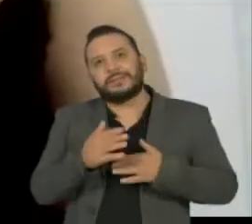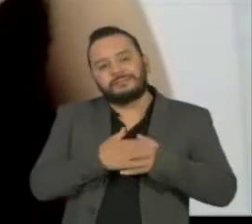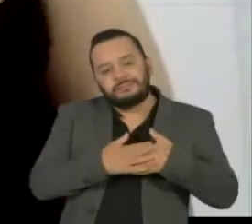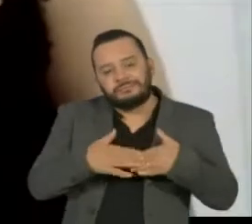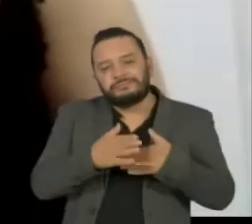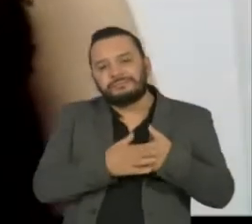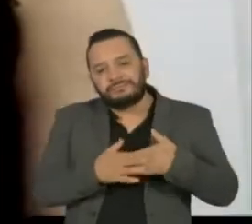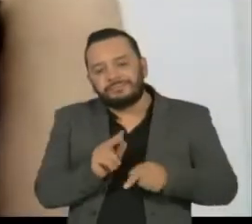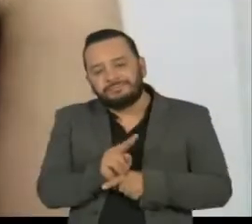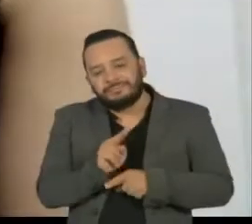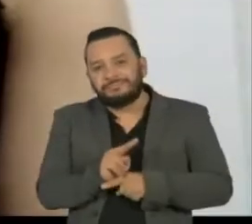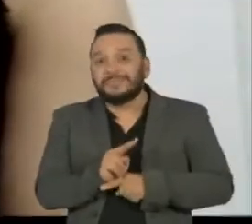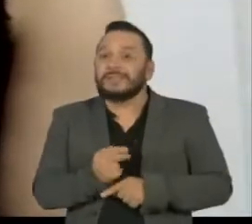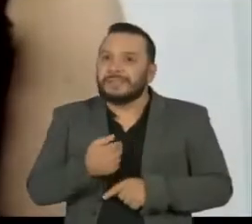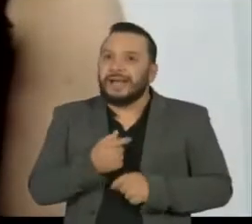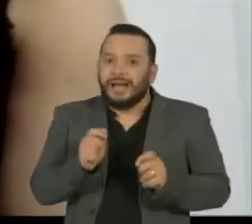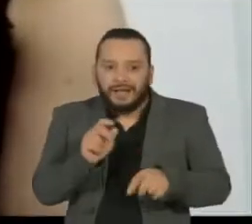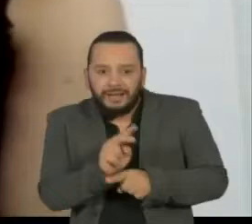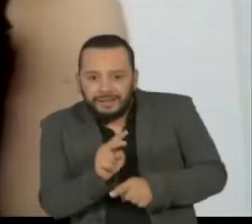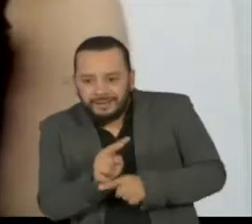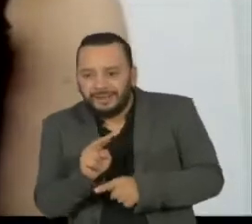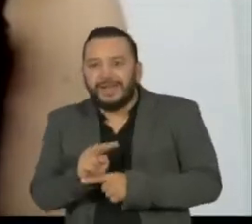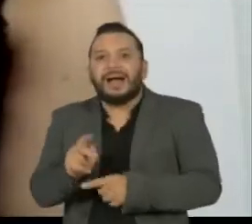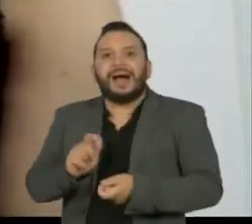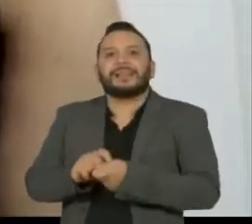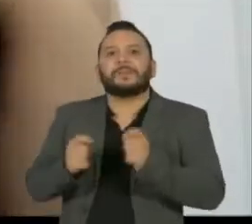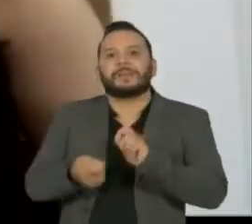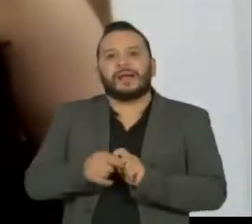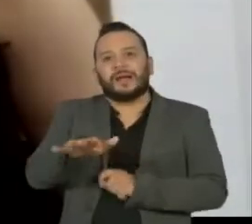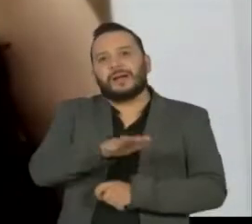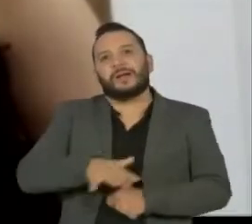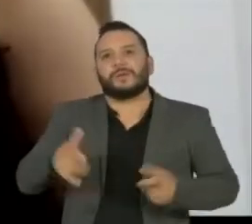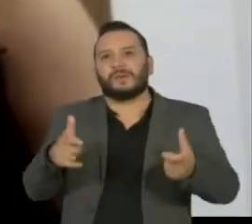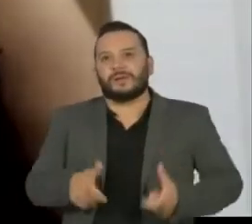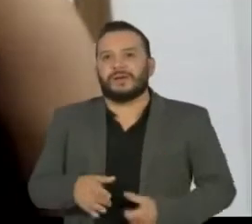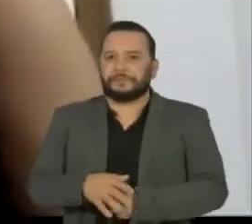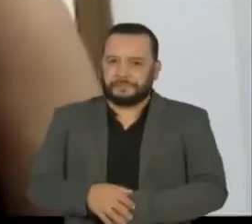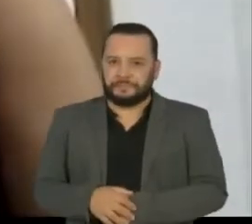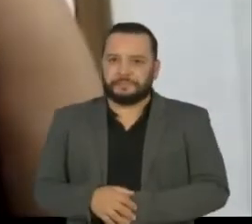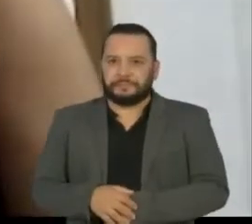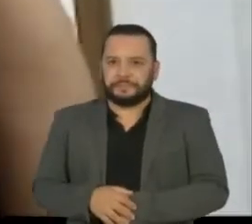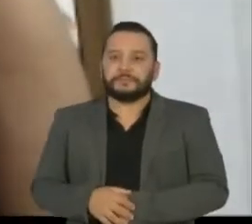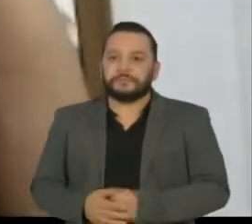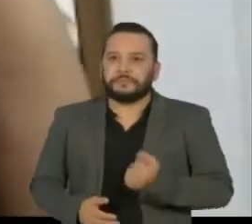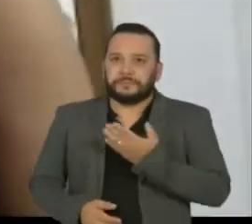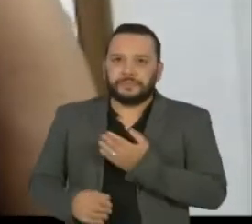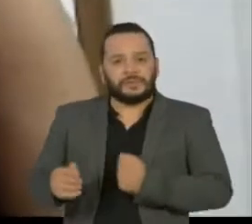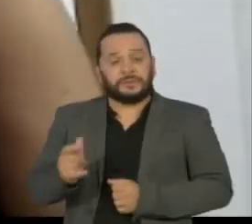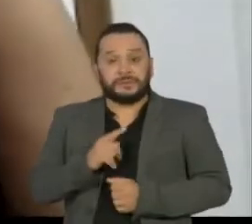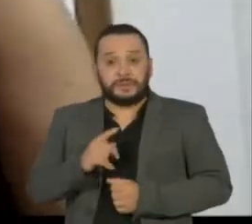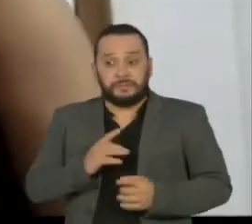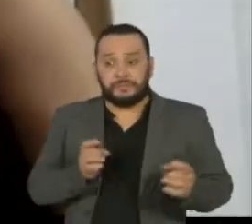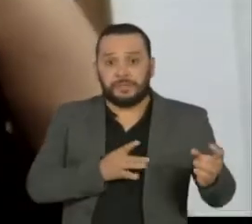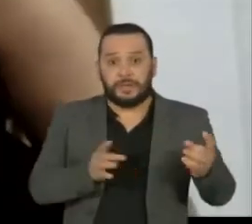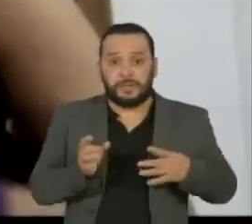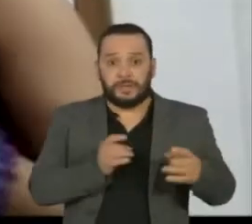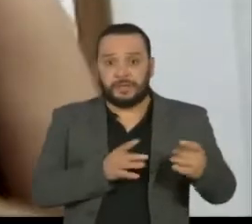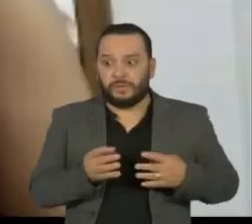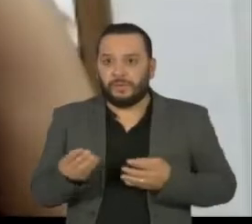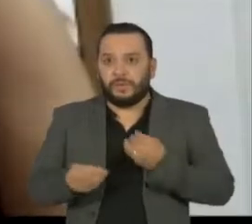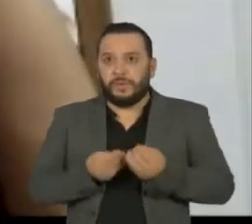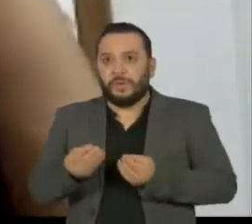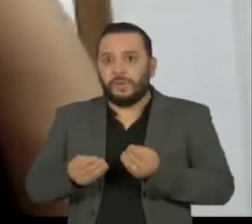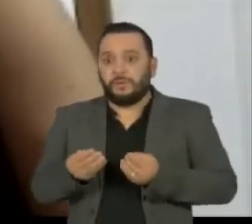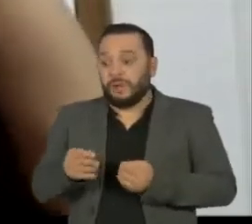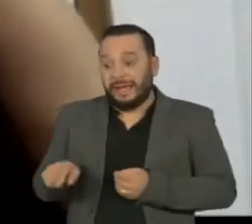o animal tem mais tempo de atenção para se adaptar ao novo ambiente. Ela era um caso especial da ONG. Ela tinha muito medo de carinho, muito